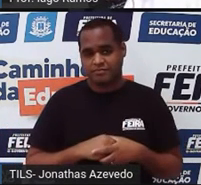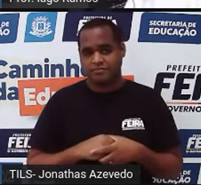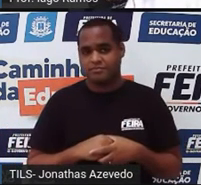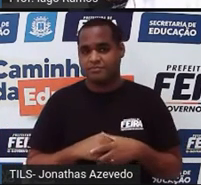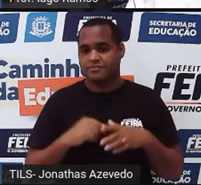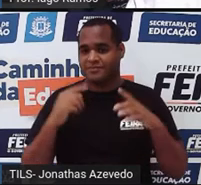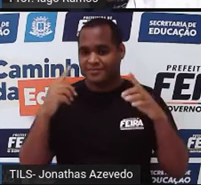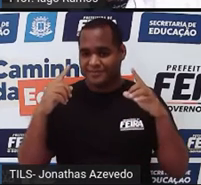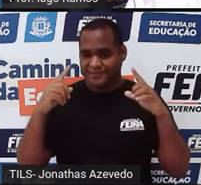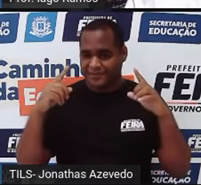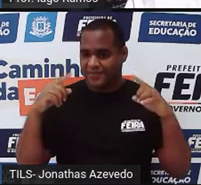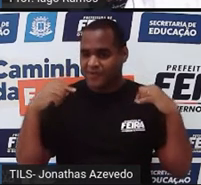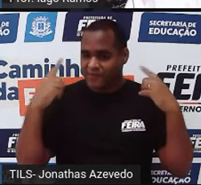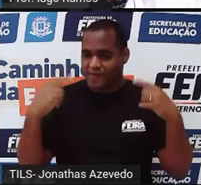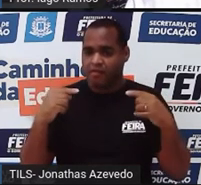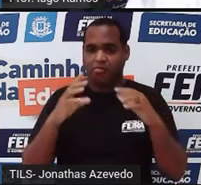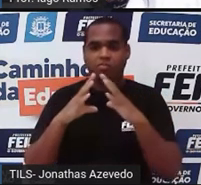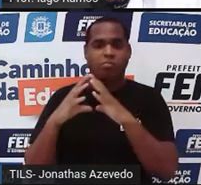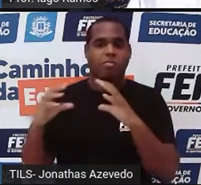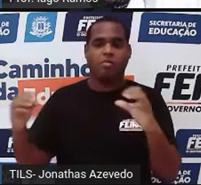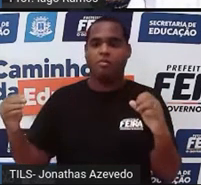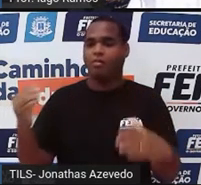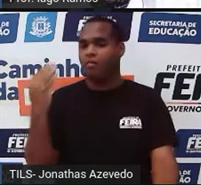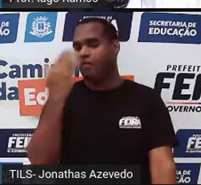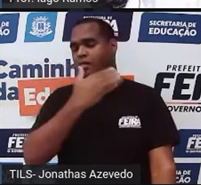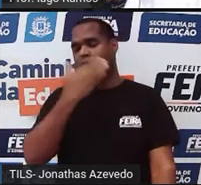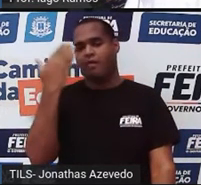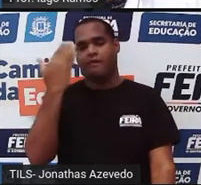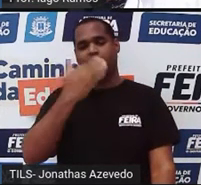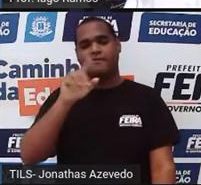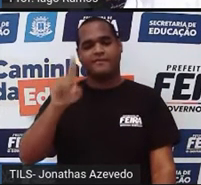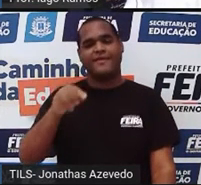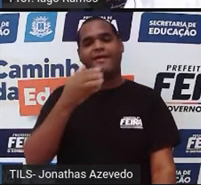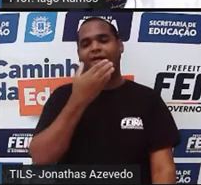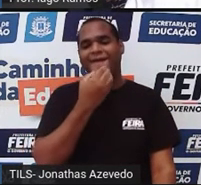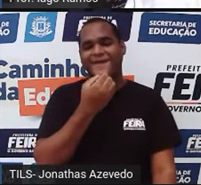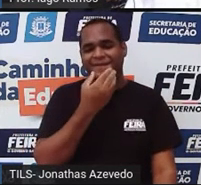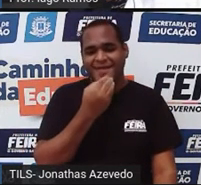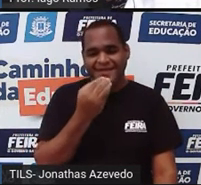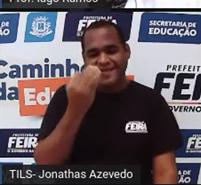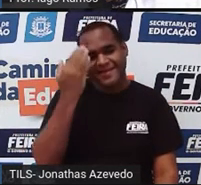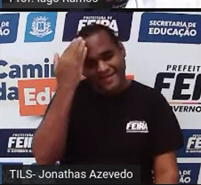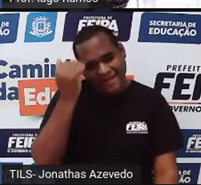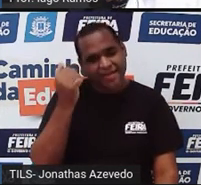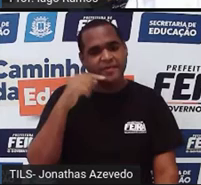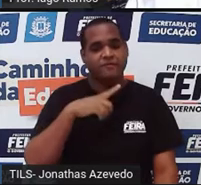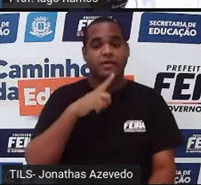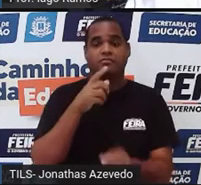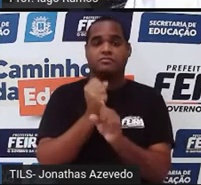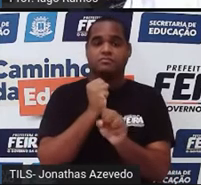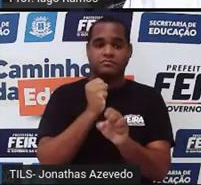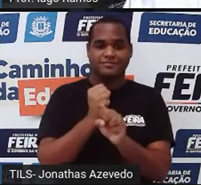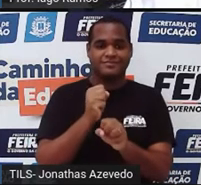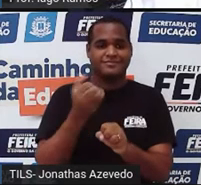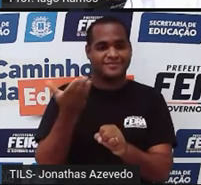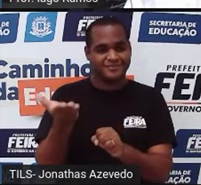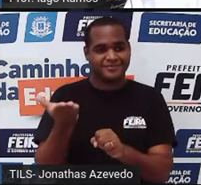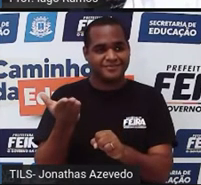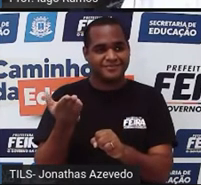ovelhinhas, né? Alguma ovelha se perdeu no caminho. E era assim que o homem fazia a contagem. Com essa